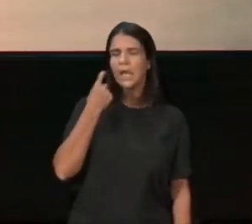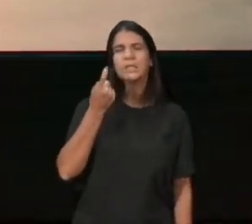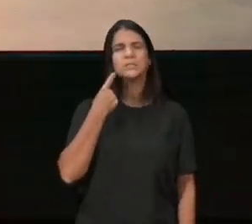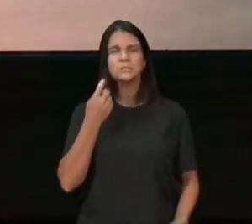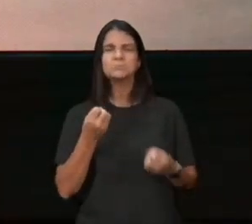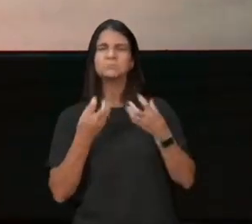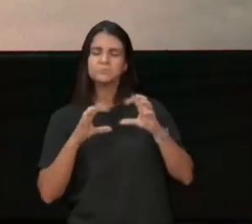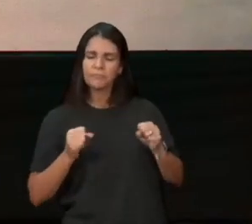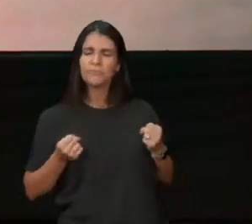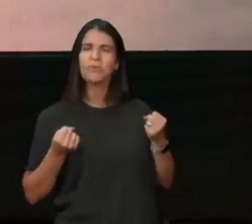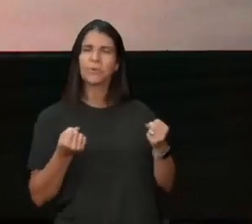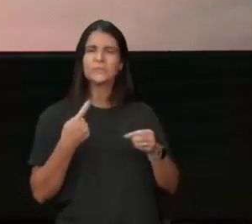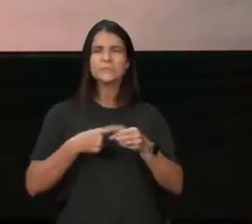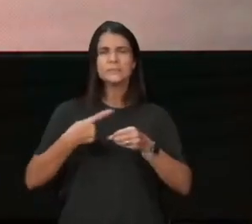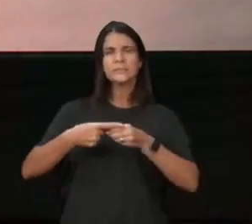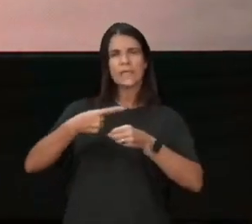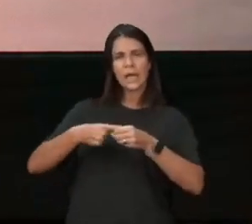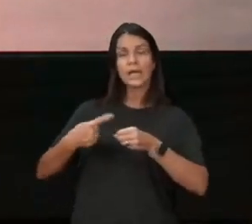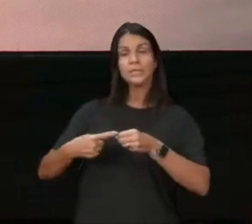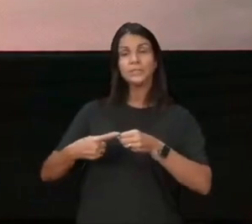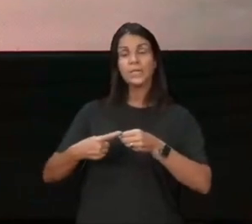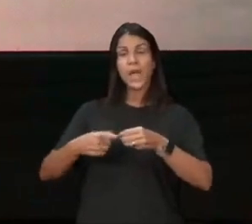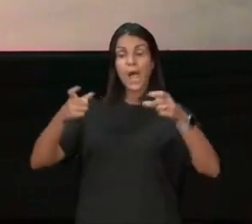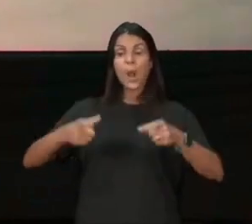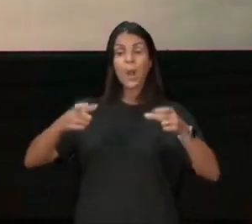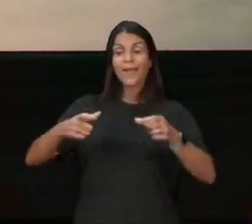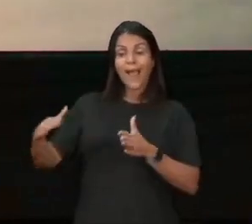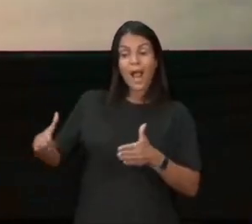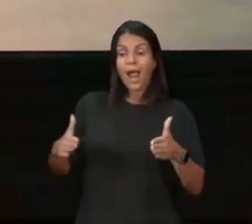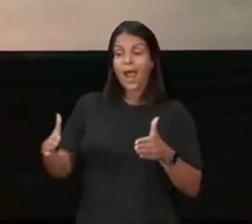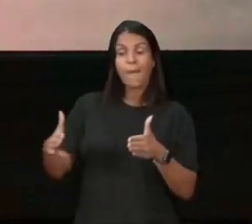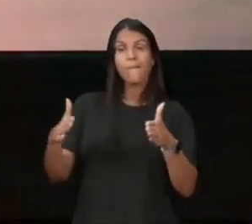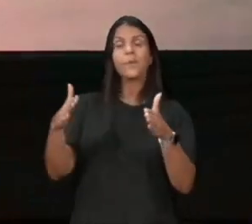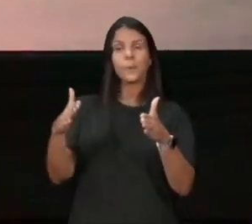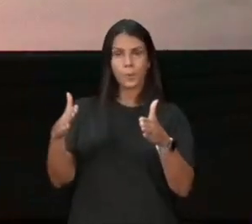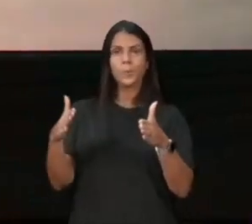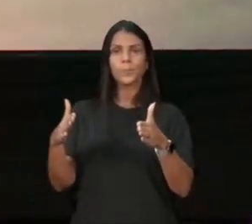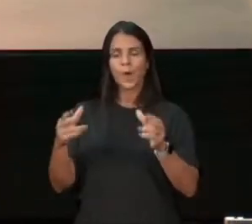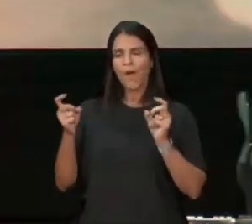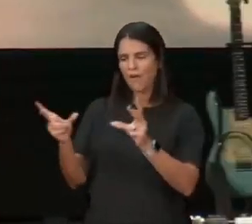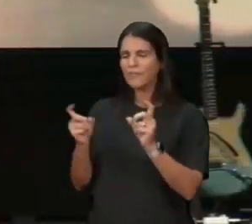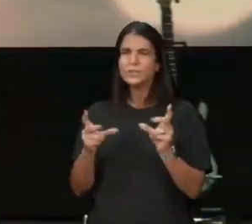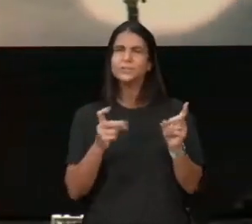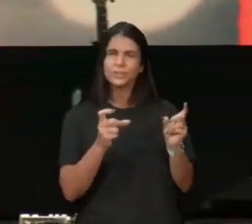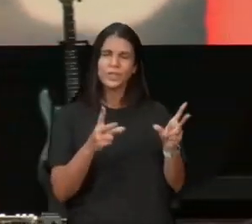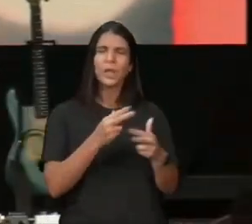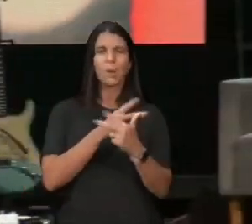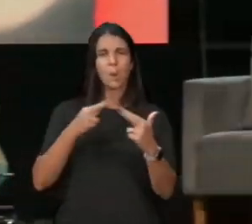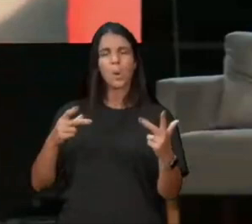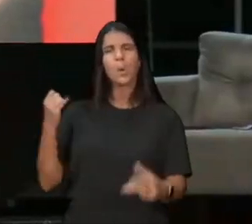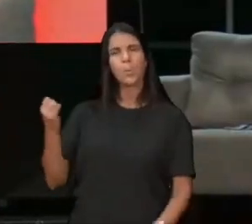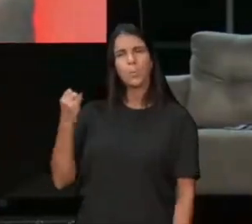e por ser então um lugar de passagem, de comércio muito importante, ali se estabeleceu,